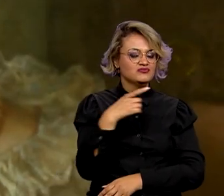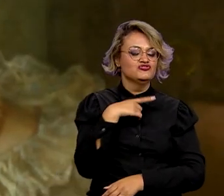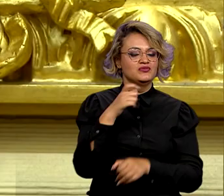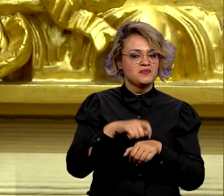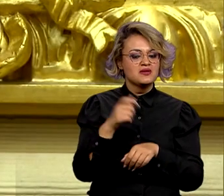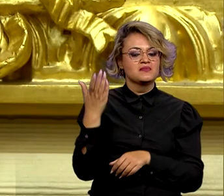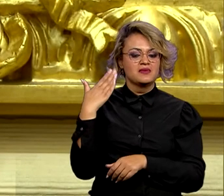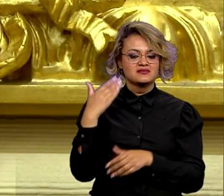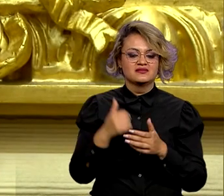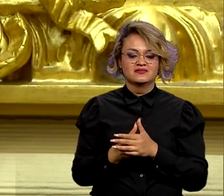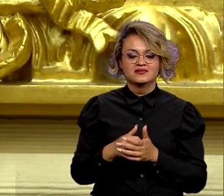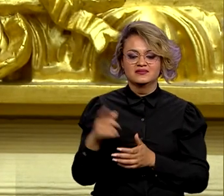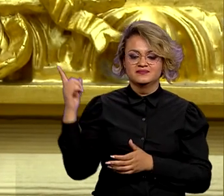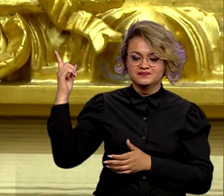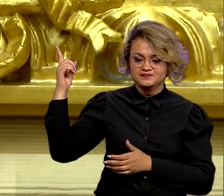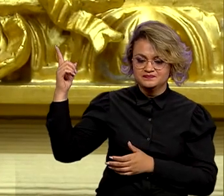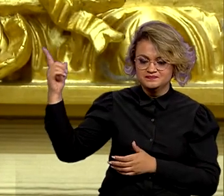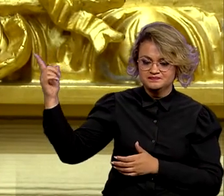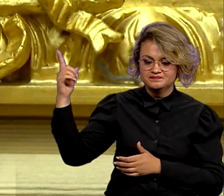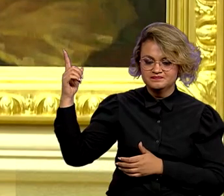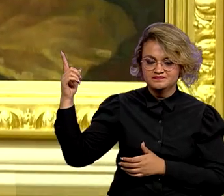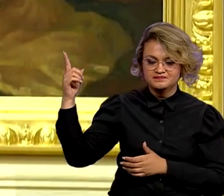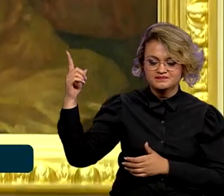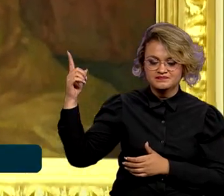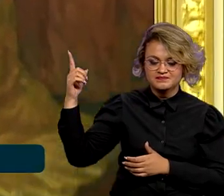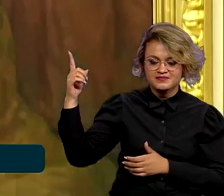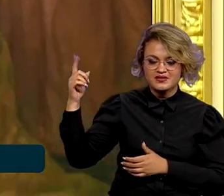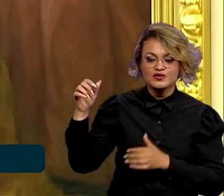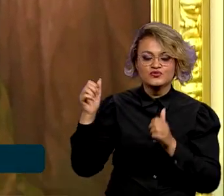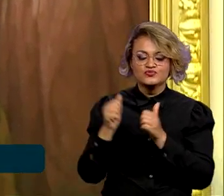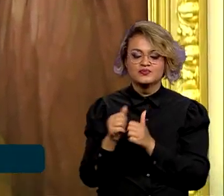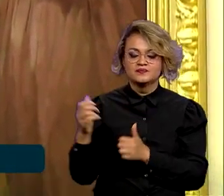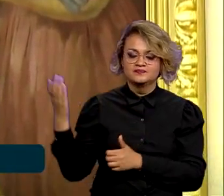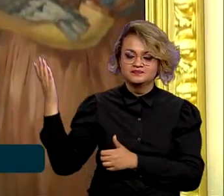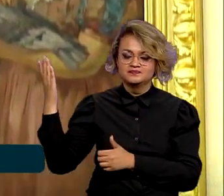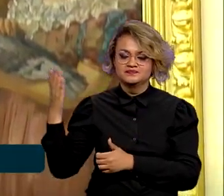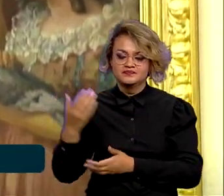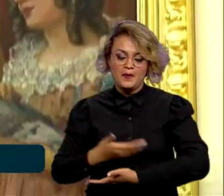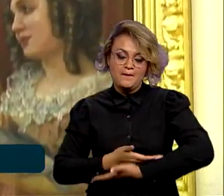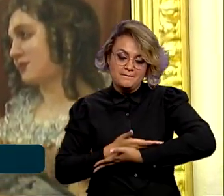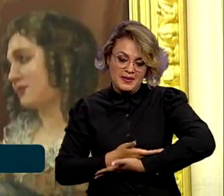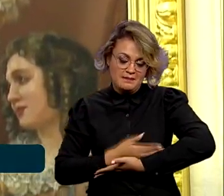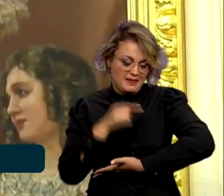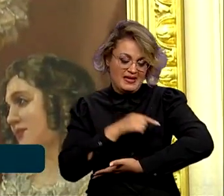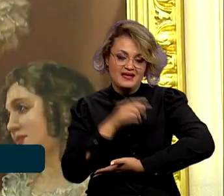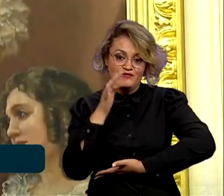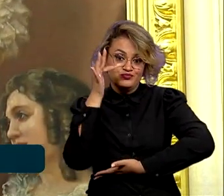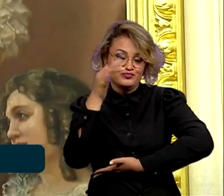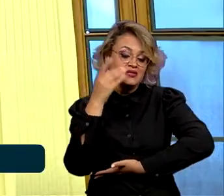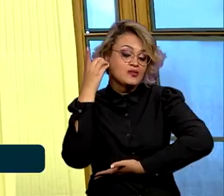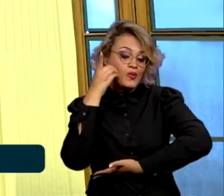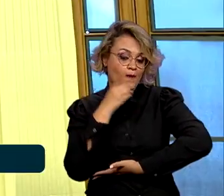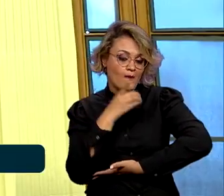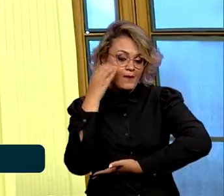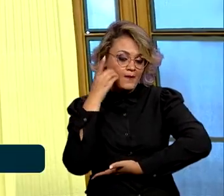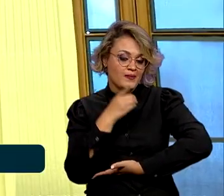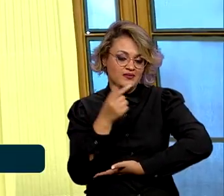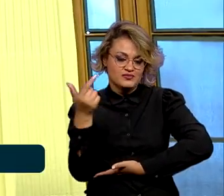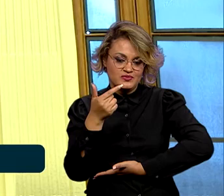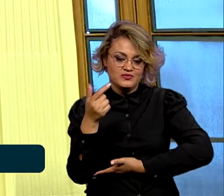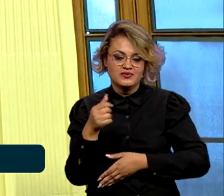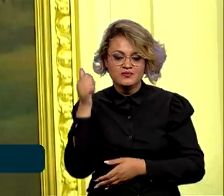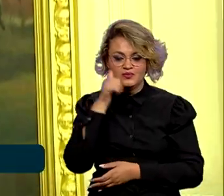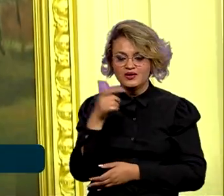período. A Imperatriz Leopoldina, com Pedro de Alcântara no colo, futuro Dom Pedro II, e Maria